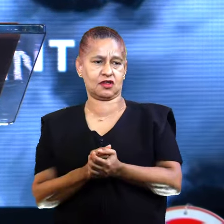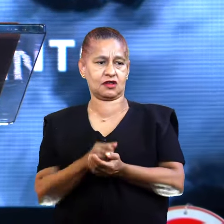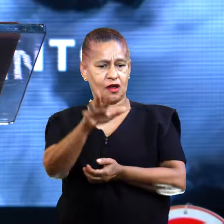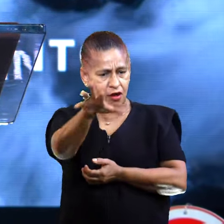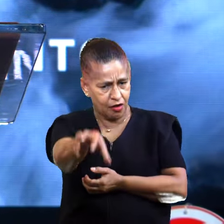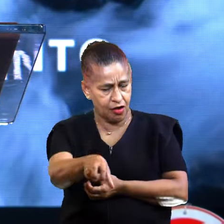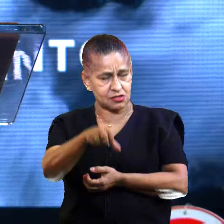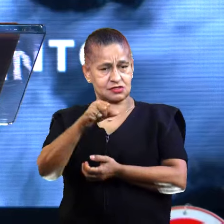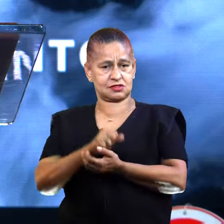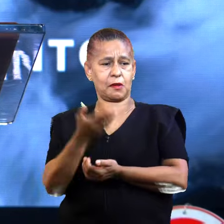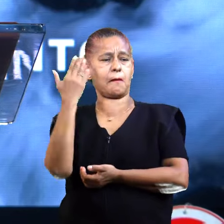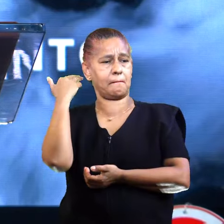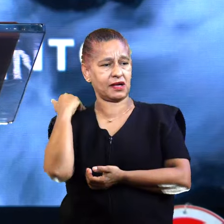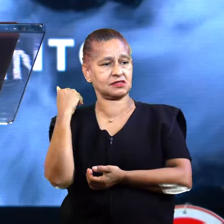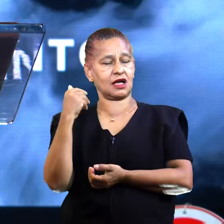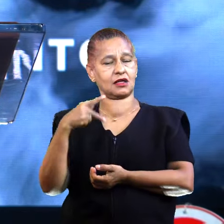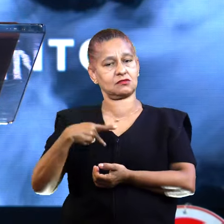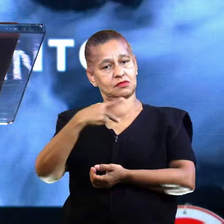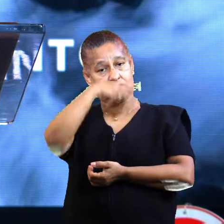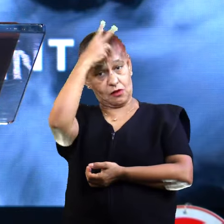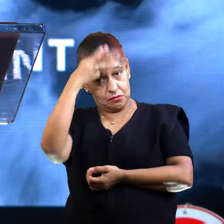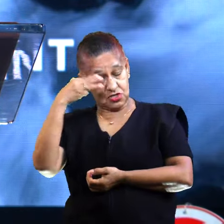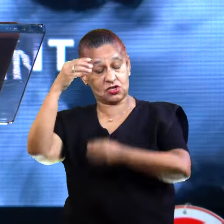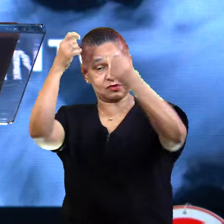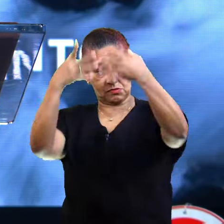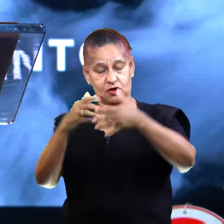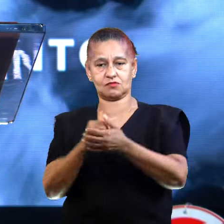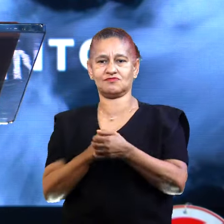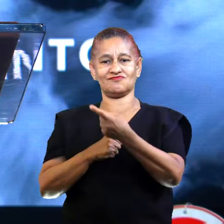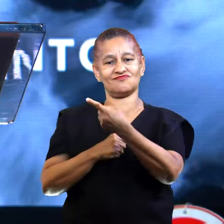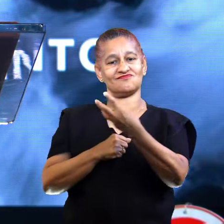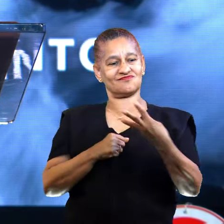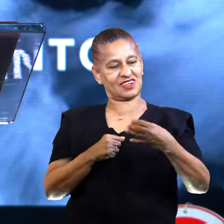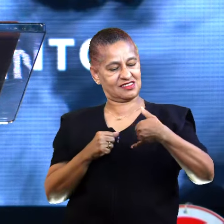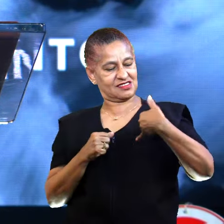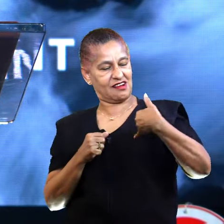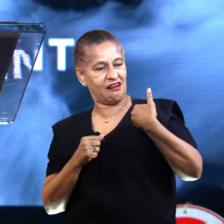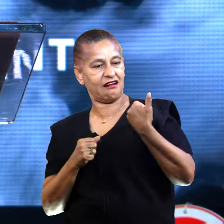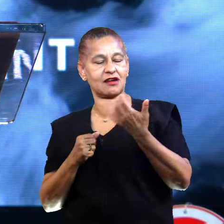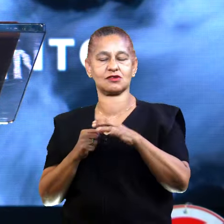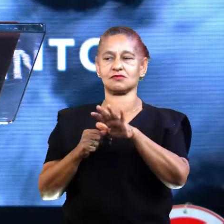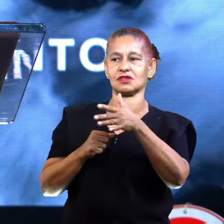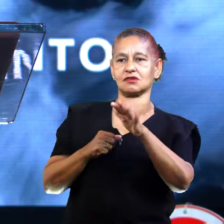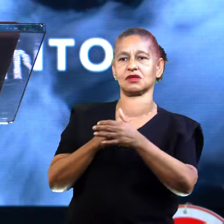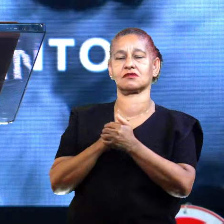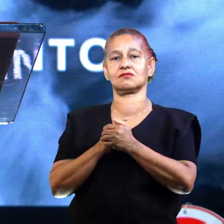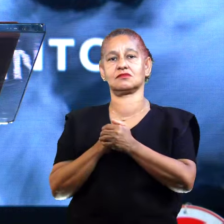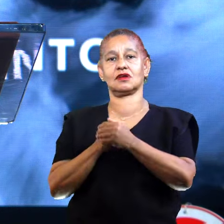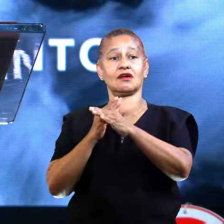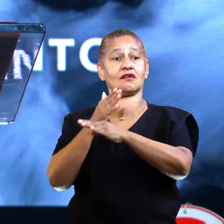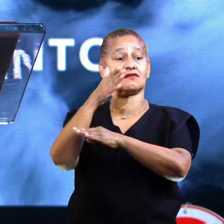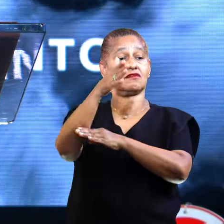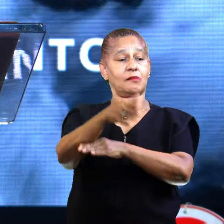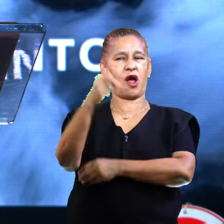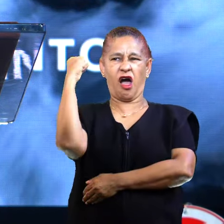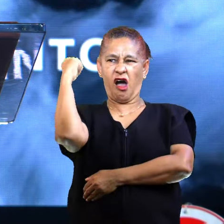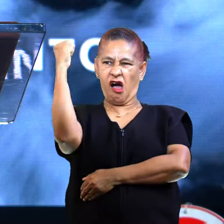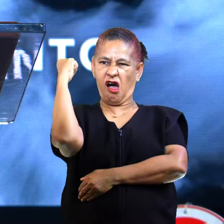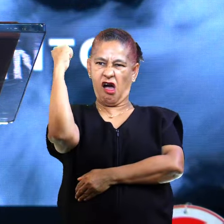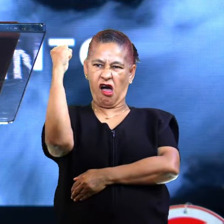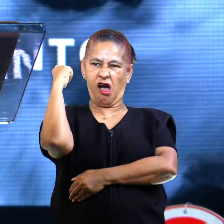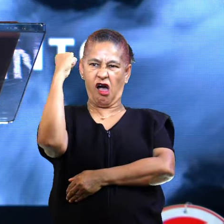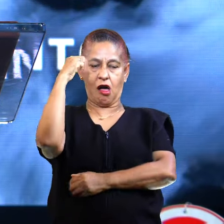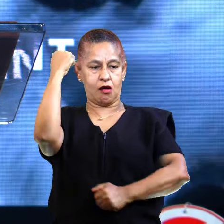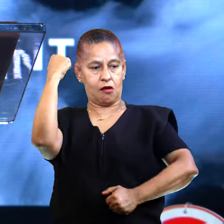desses, numa das mensagens. Um jovem com 13 anos que ele entra para uma torcida organizada de